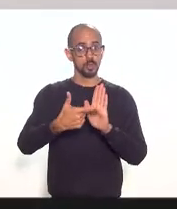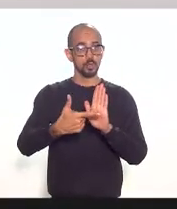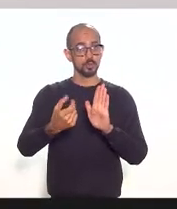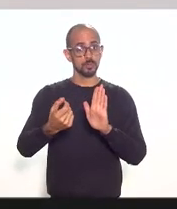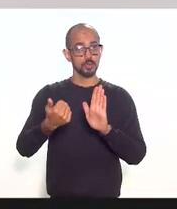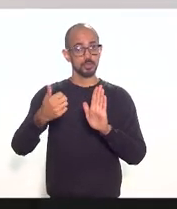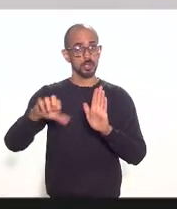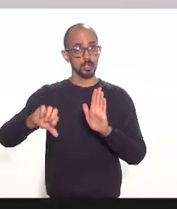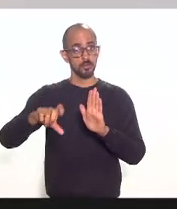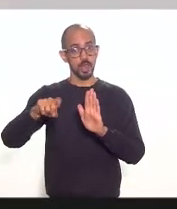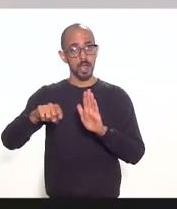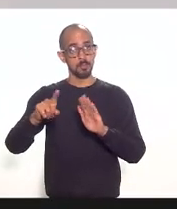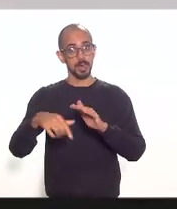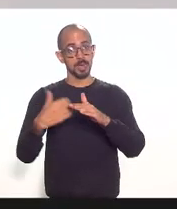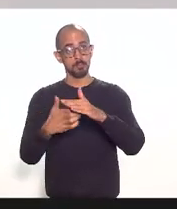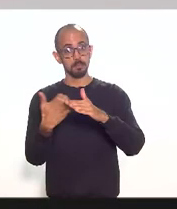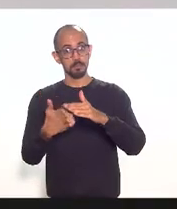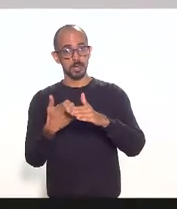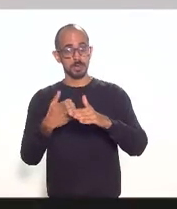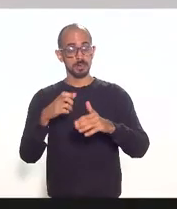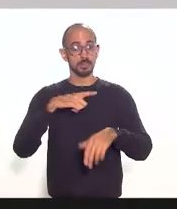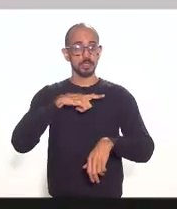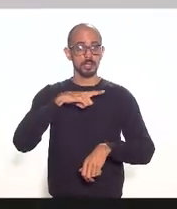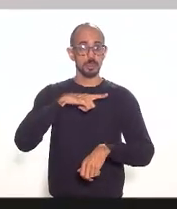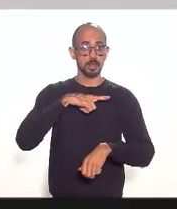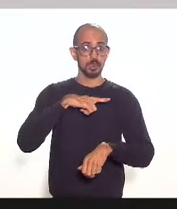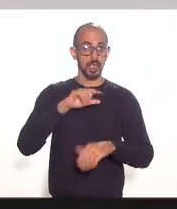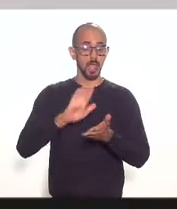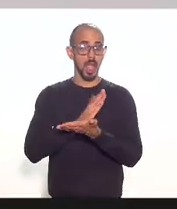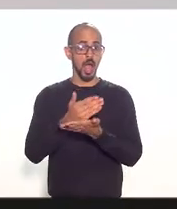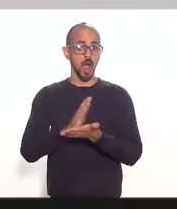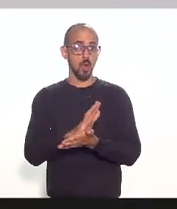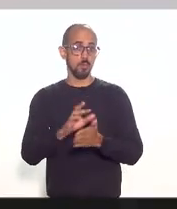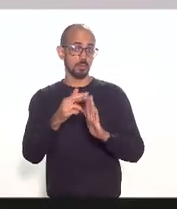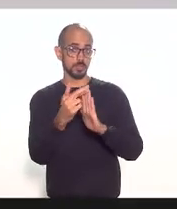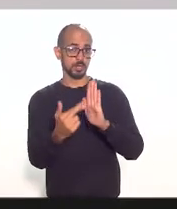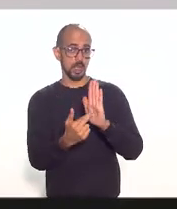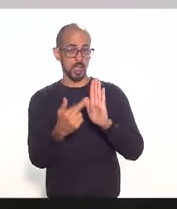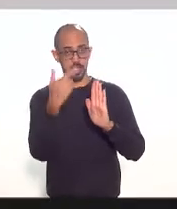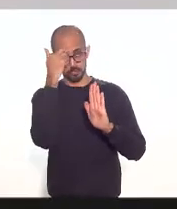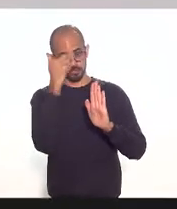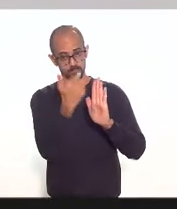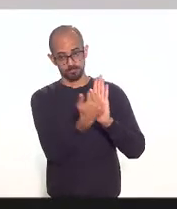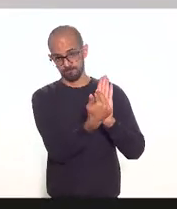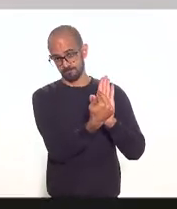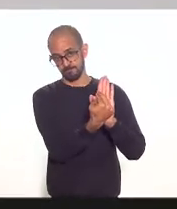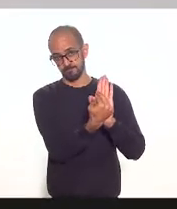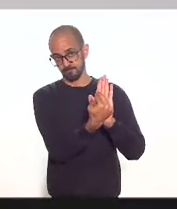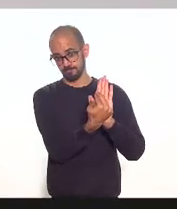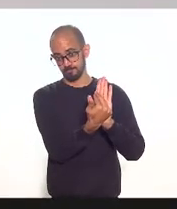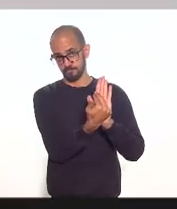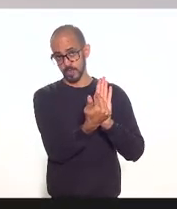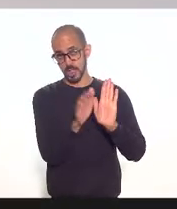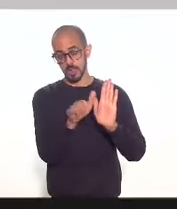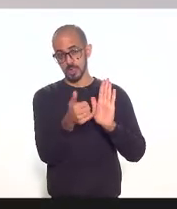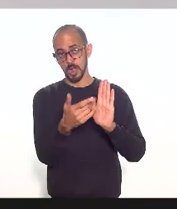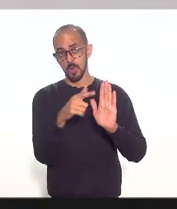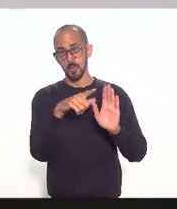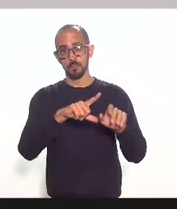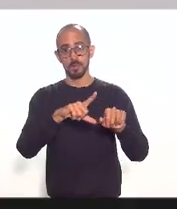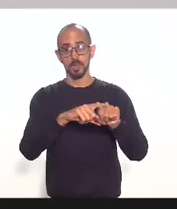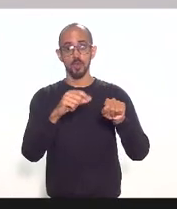que preencham determinados requisitos que estão aqui postos então pela leitura do artigo 2º